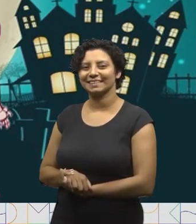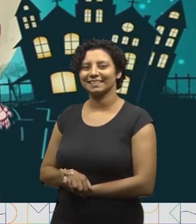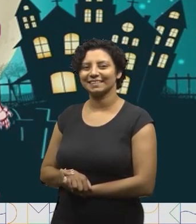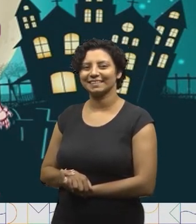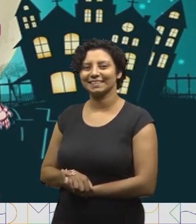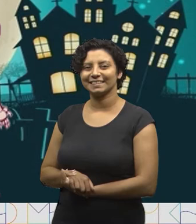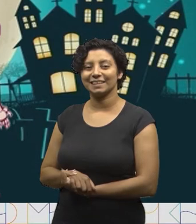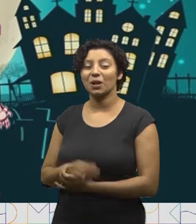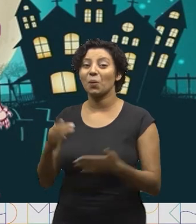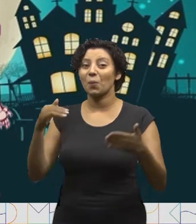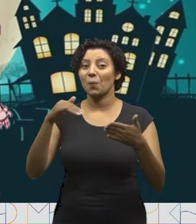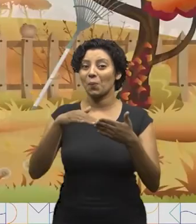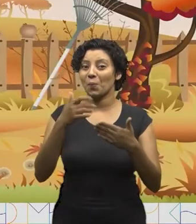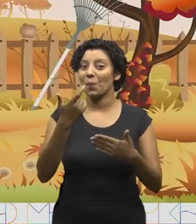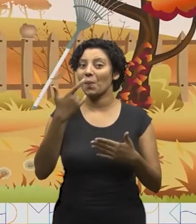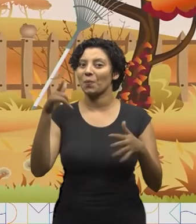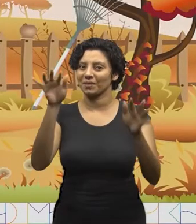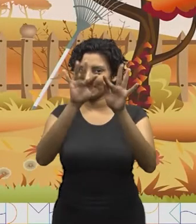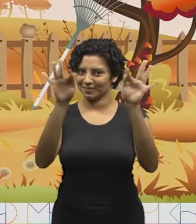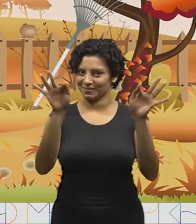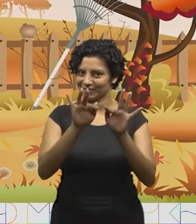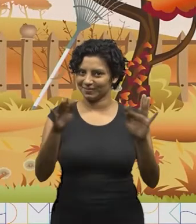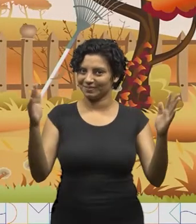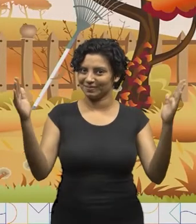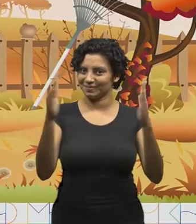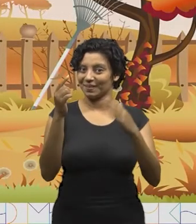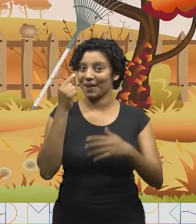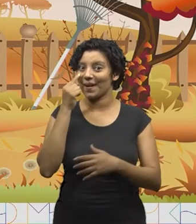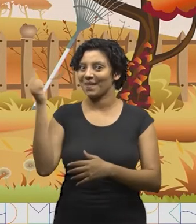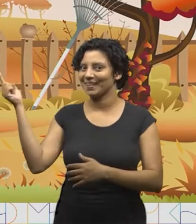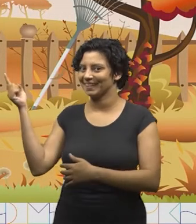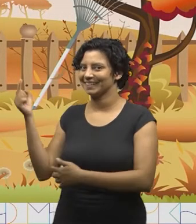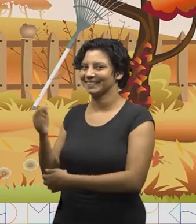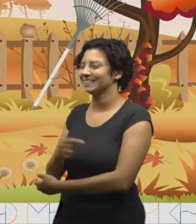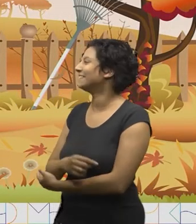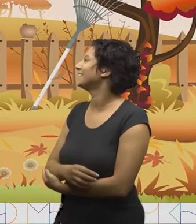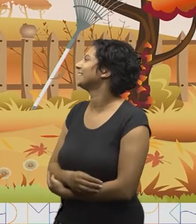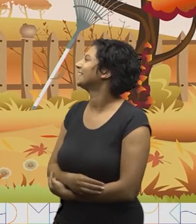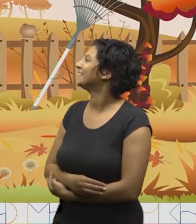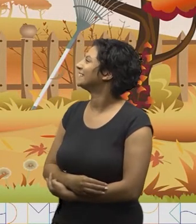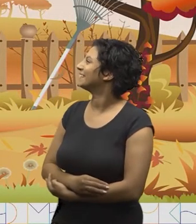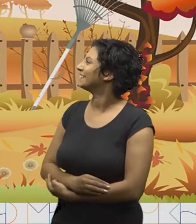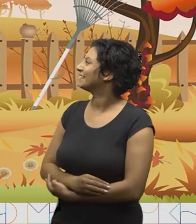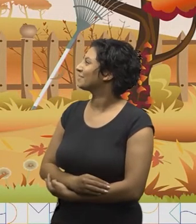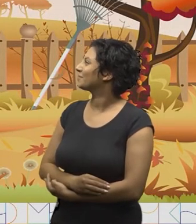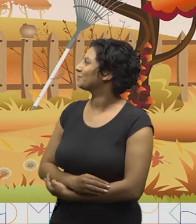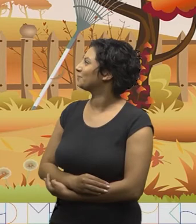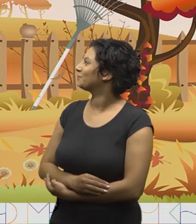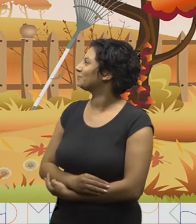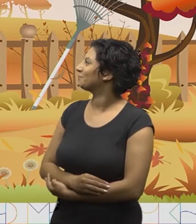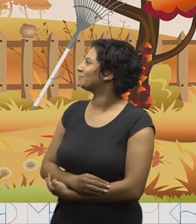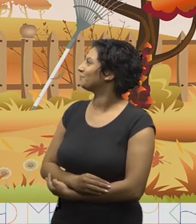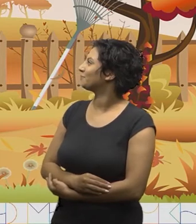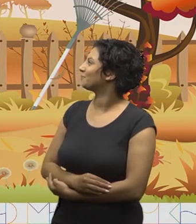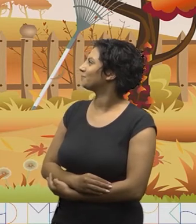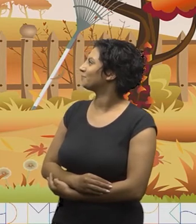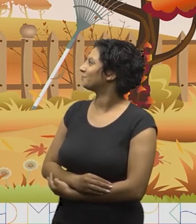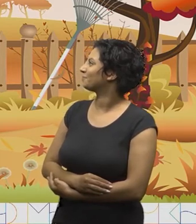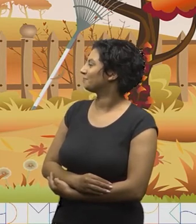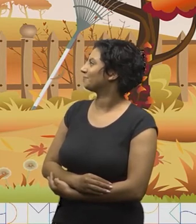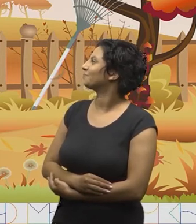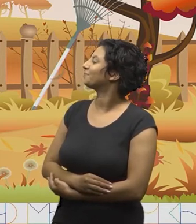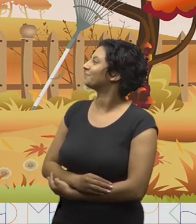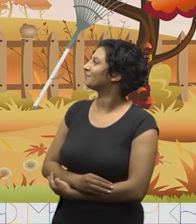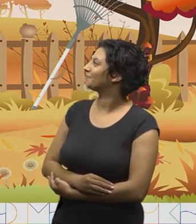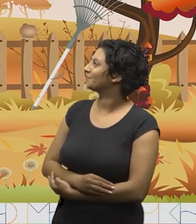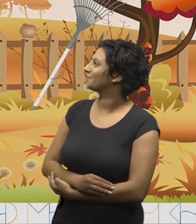luda, luda. E por último. Entrou pela perna do pato, saiu pela perna